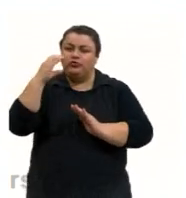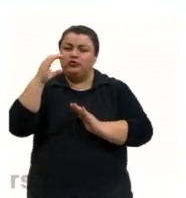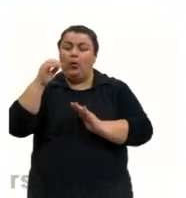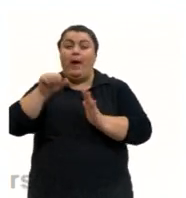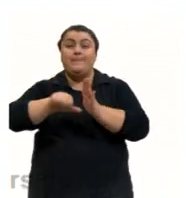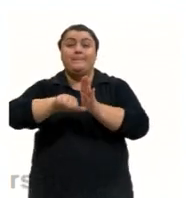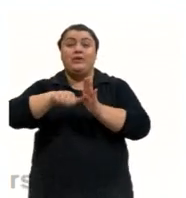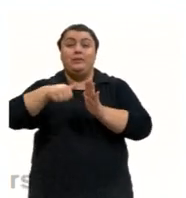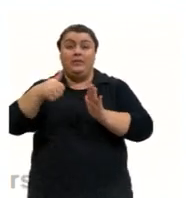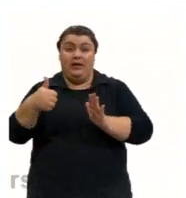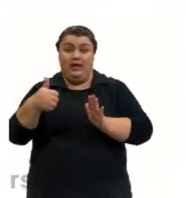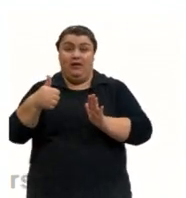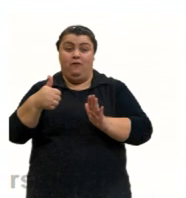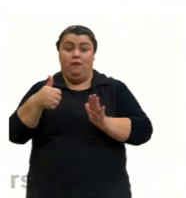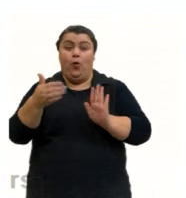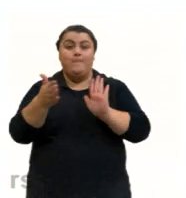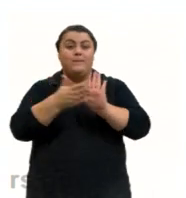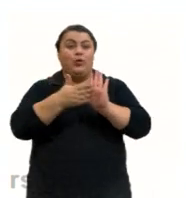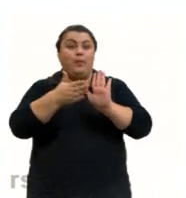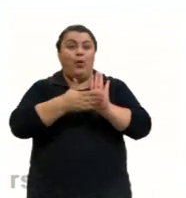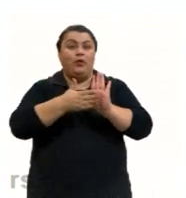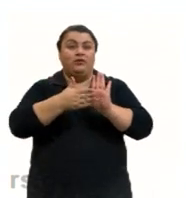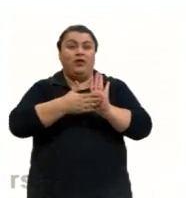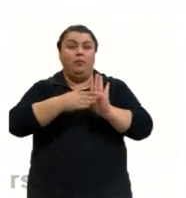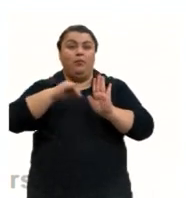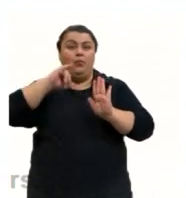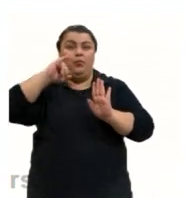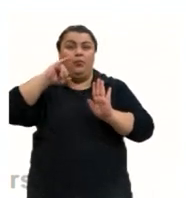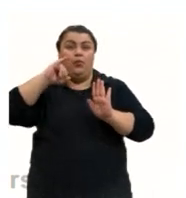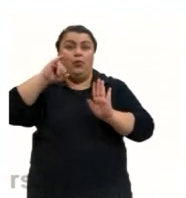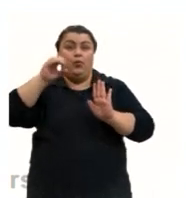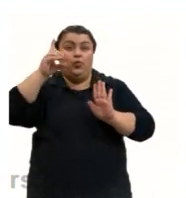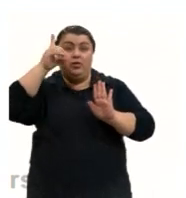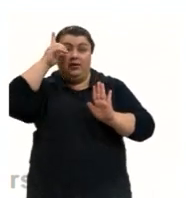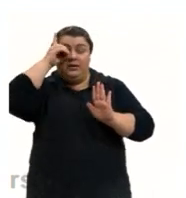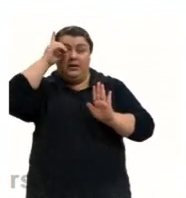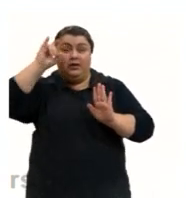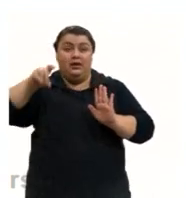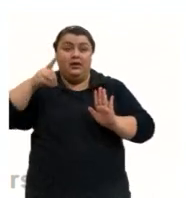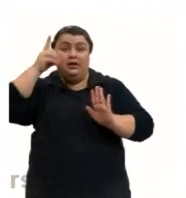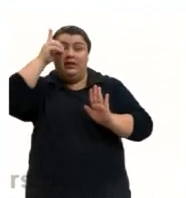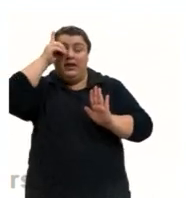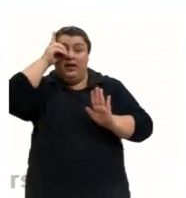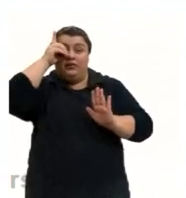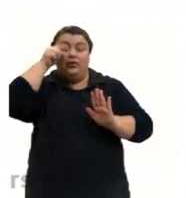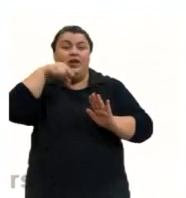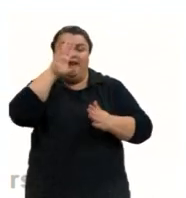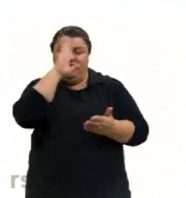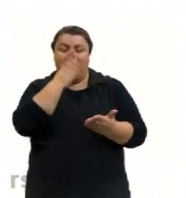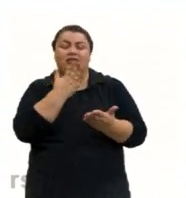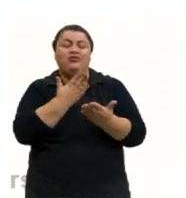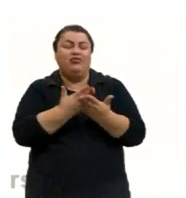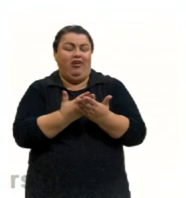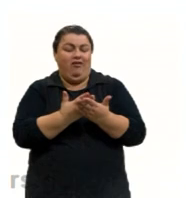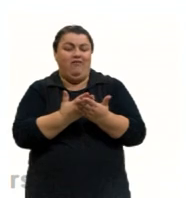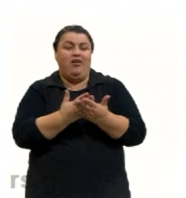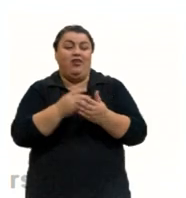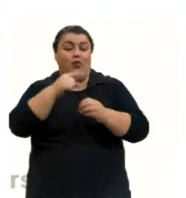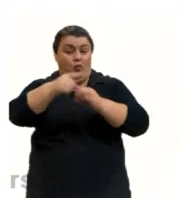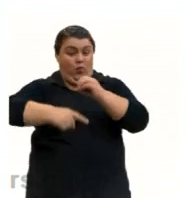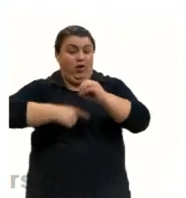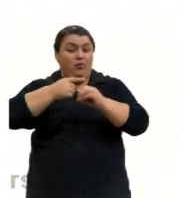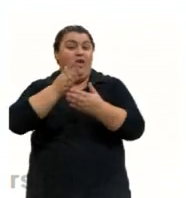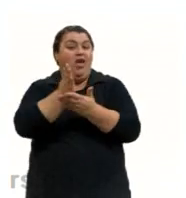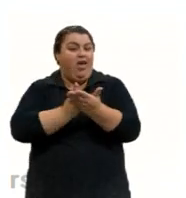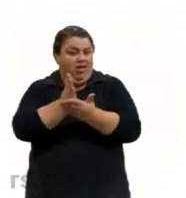proposta por Dalton, né, que aí sim acreditava também que os átomos eram indivisíveis. Então, lá os filósofos de 400 a